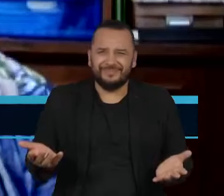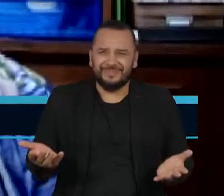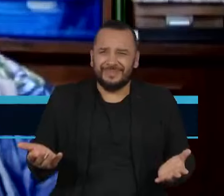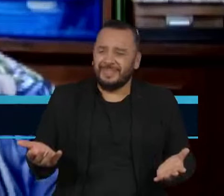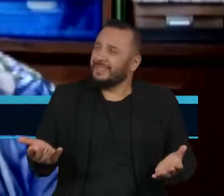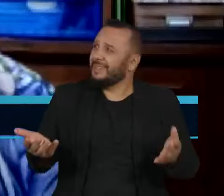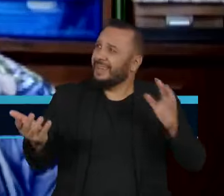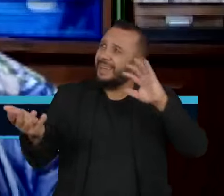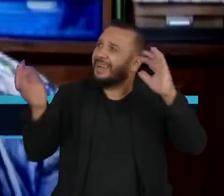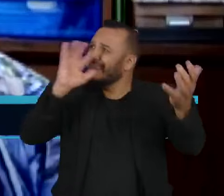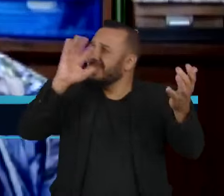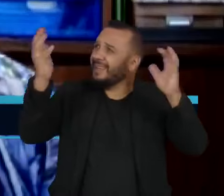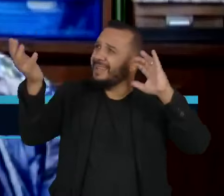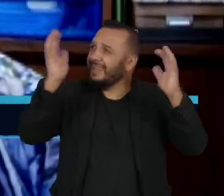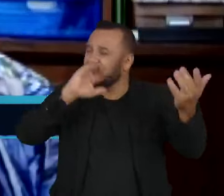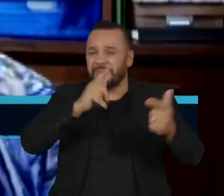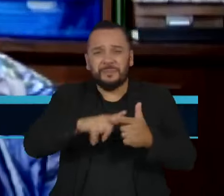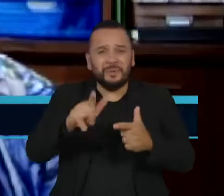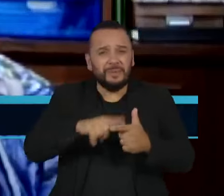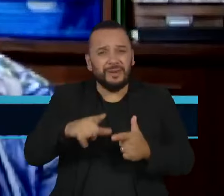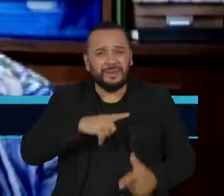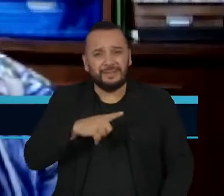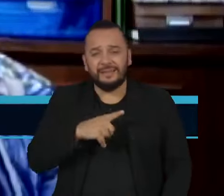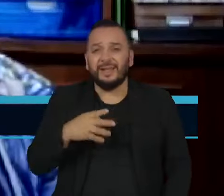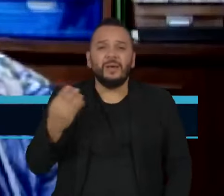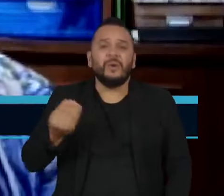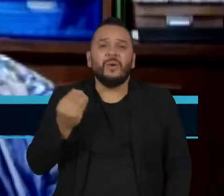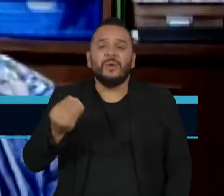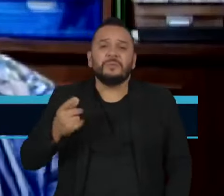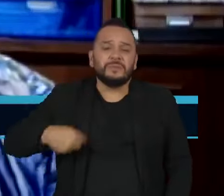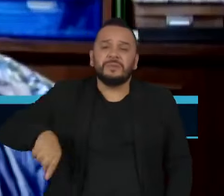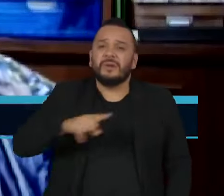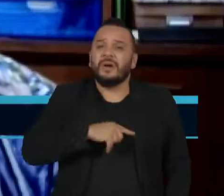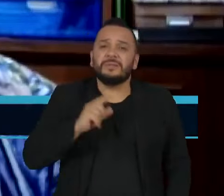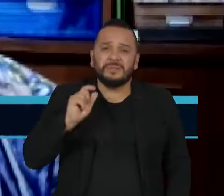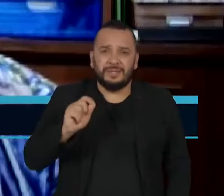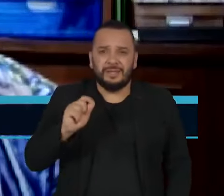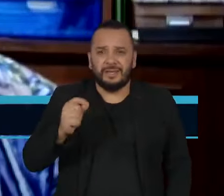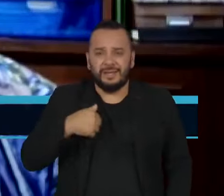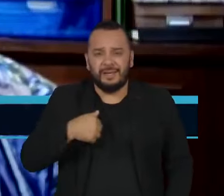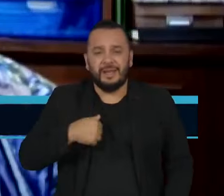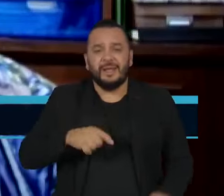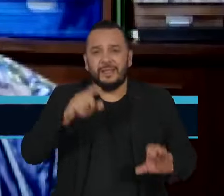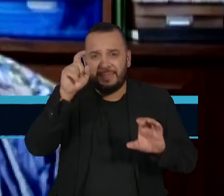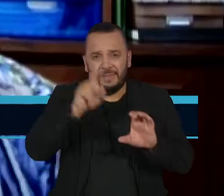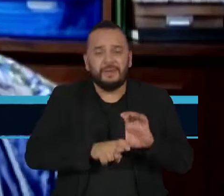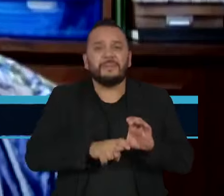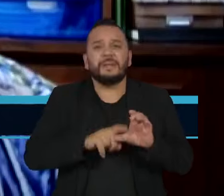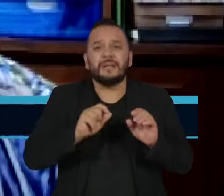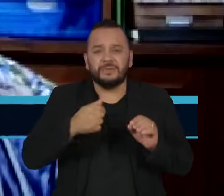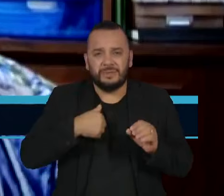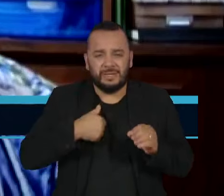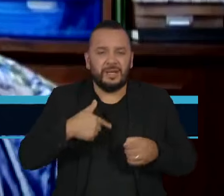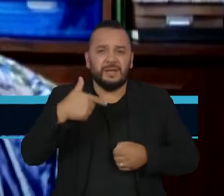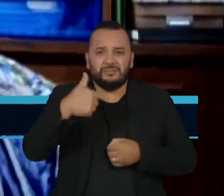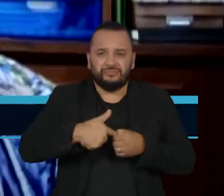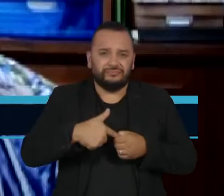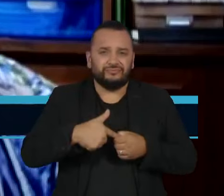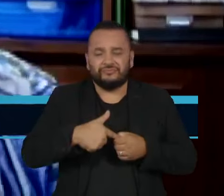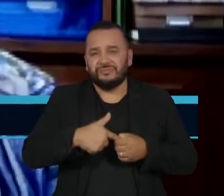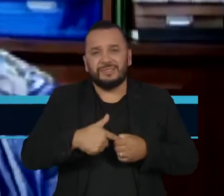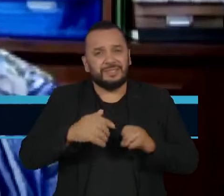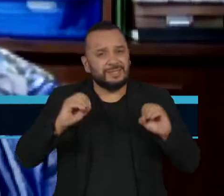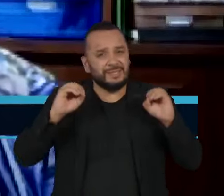climática e com a perspectiva que nós temos que zerar, na verdade, a dependência de combustíveis fósseis